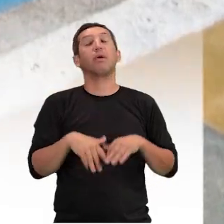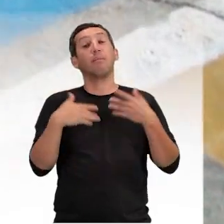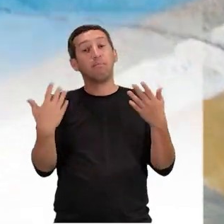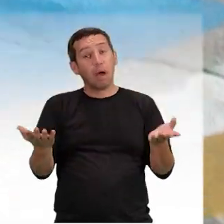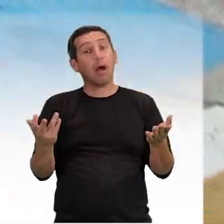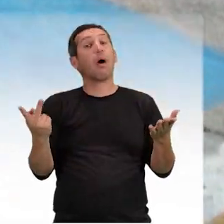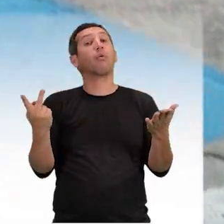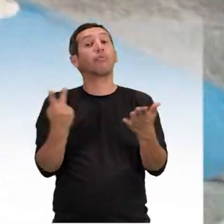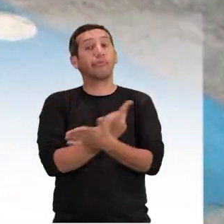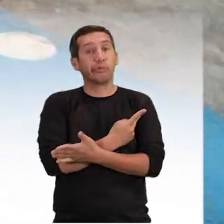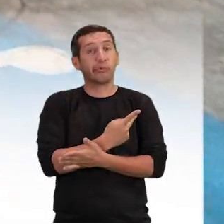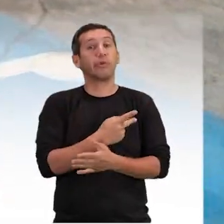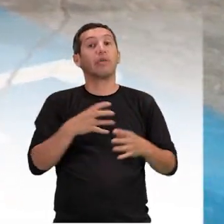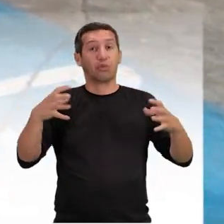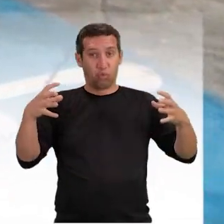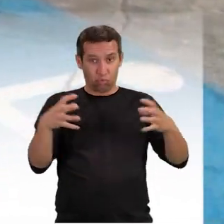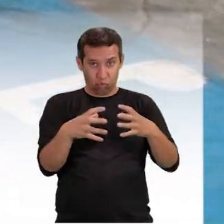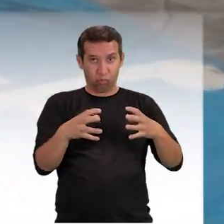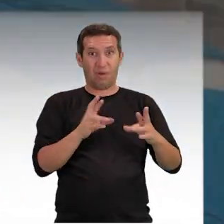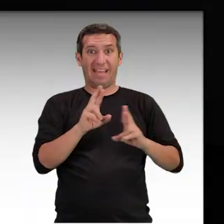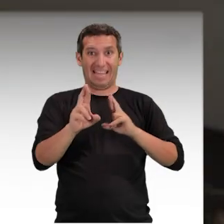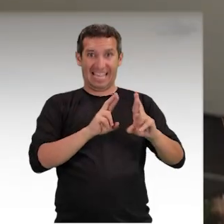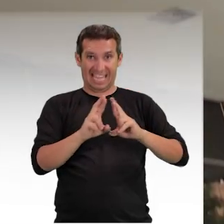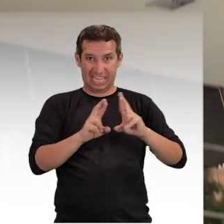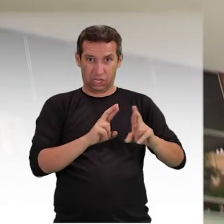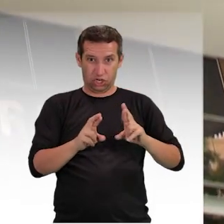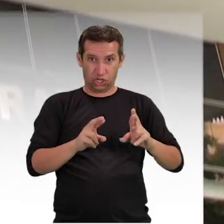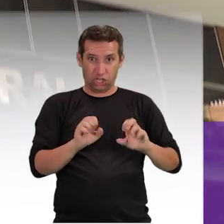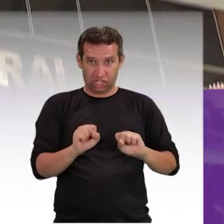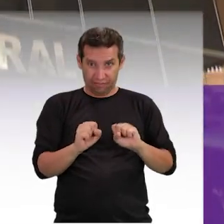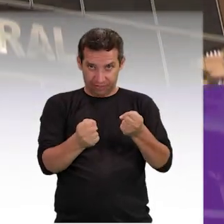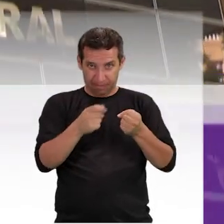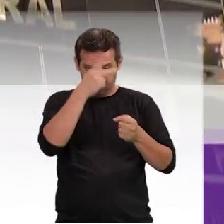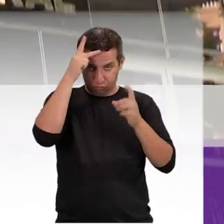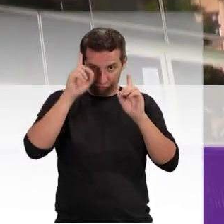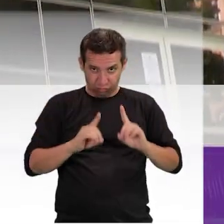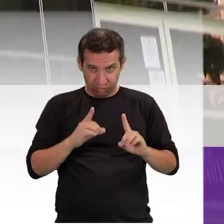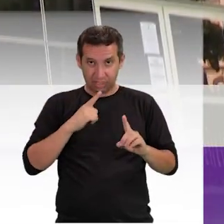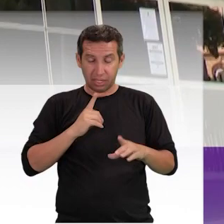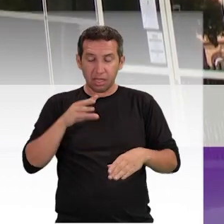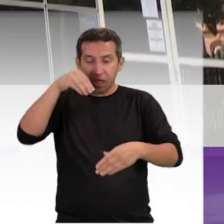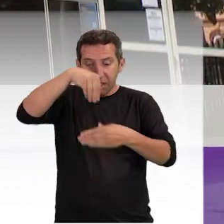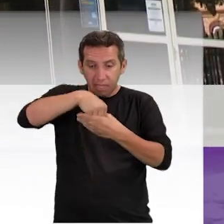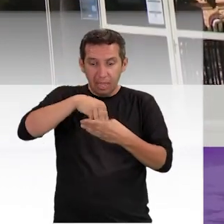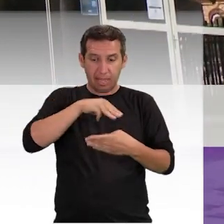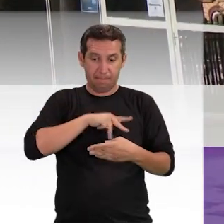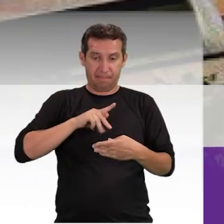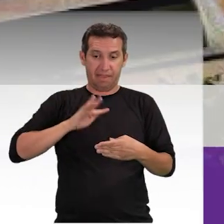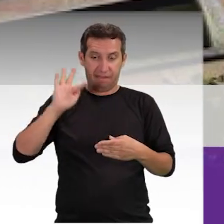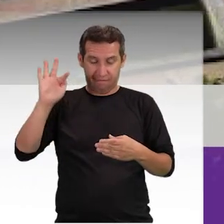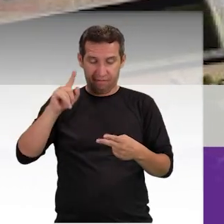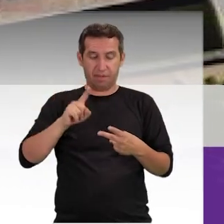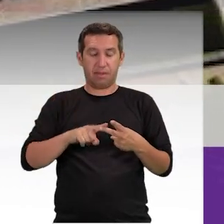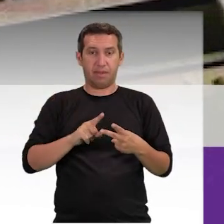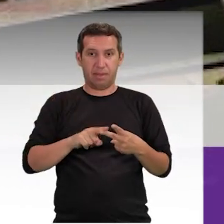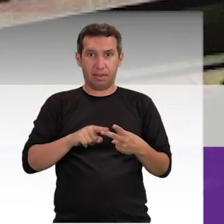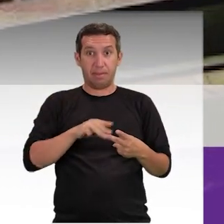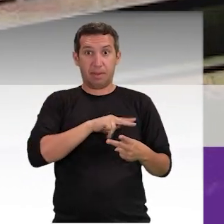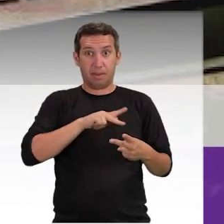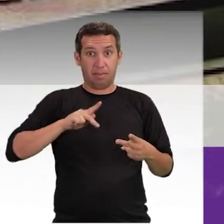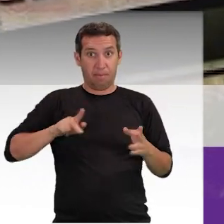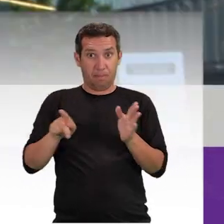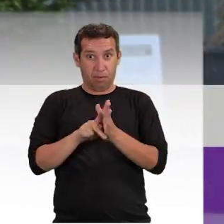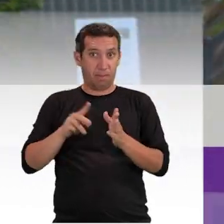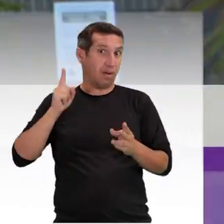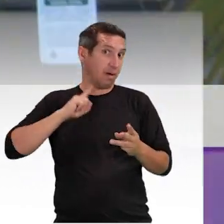chamou a atenção da rede de proteção à pessoa com deficiência, da qual fazem parte o MPF, o Ministério Público